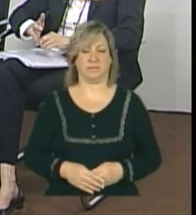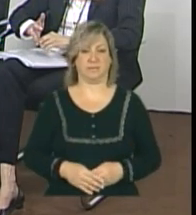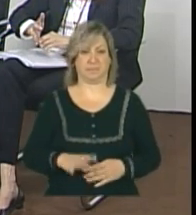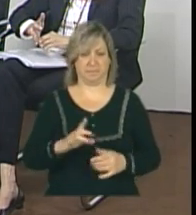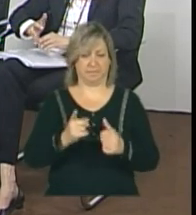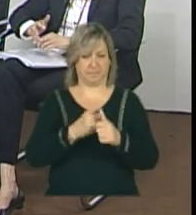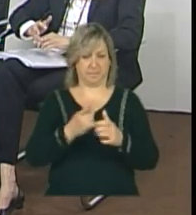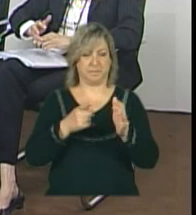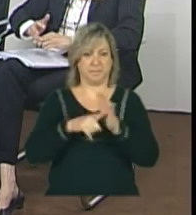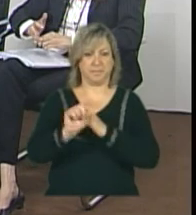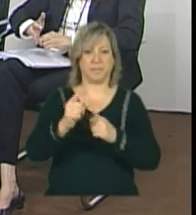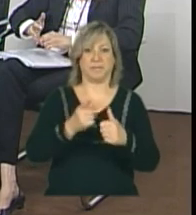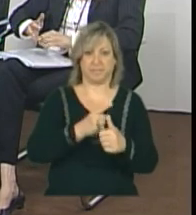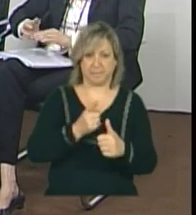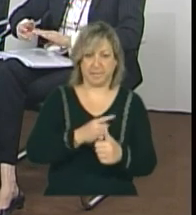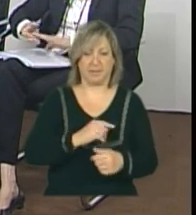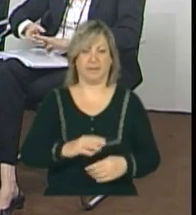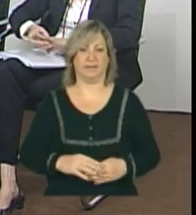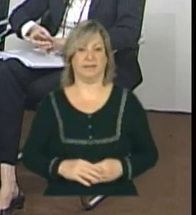vez. Vamos lá. A primeira.